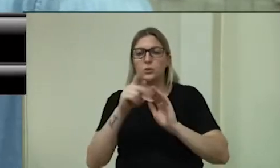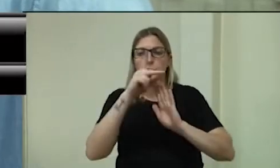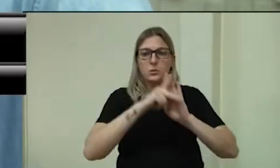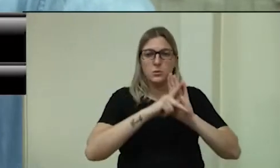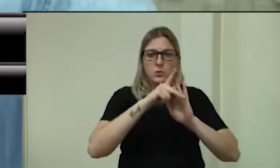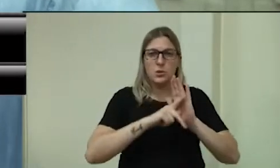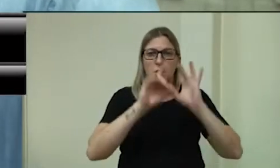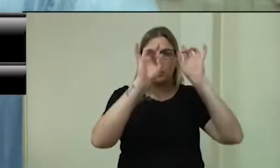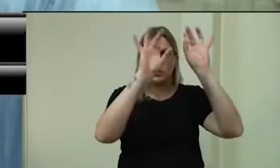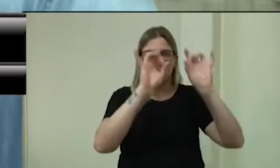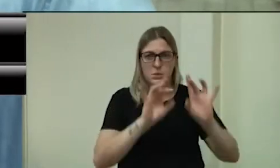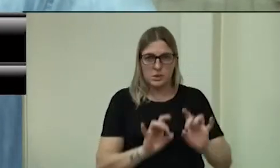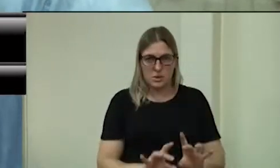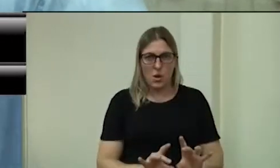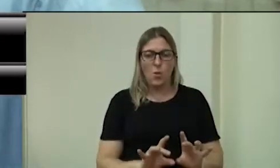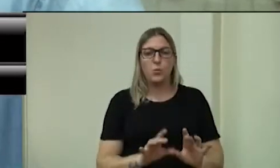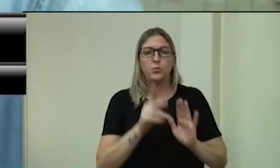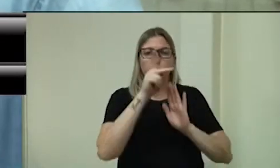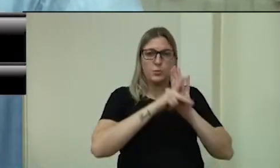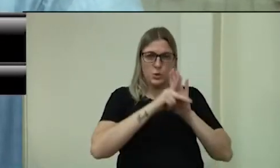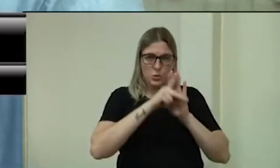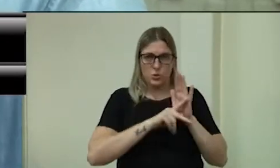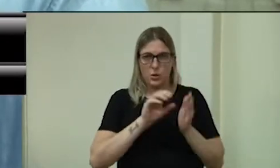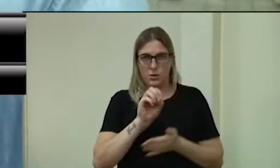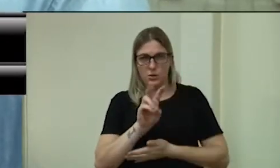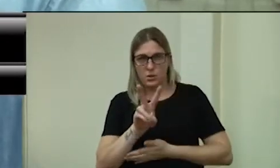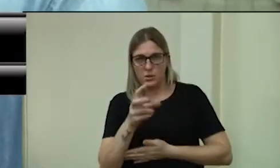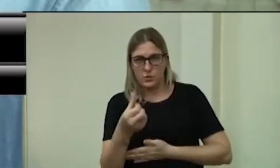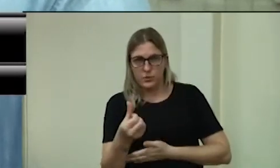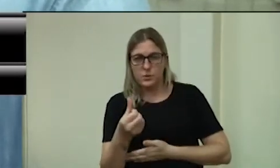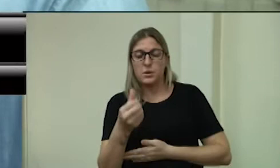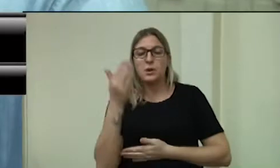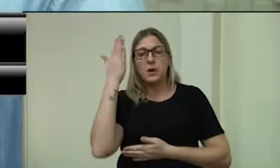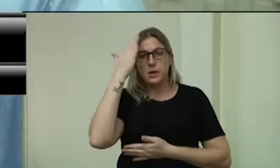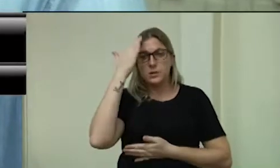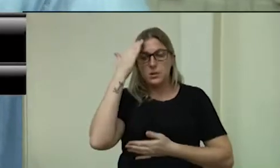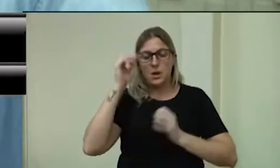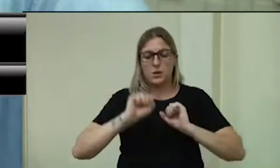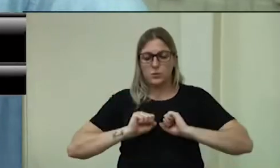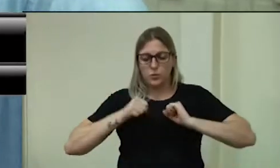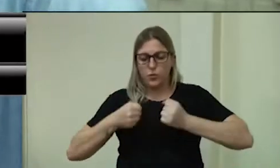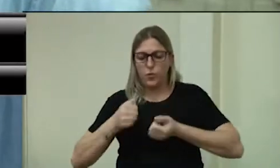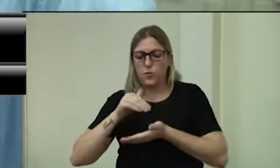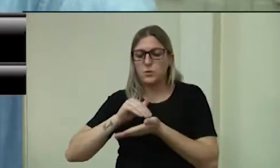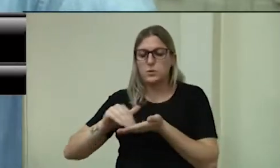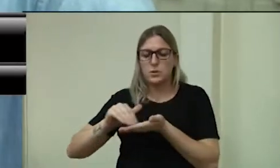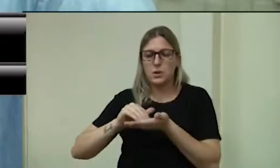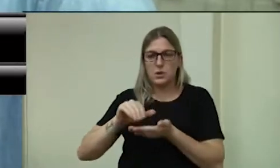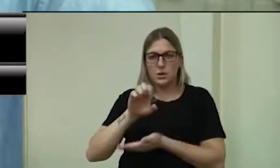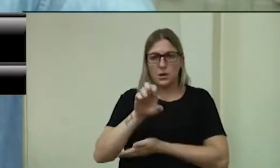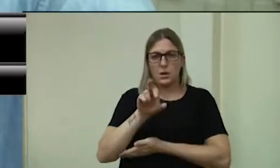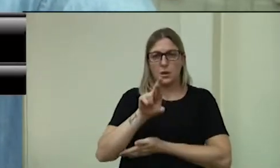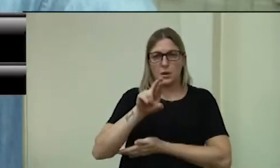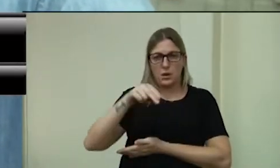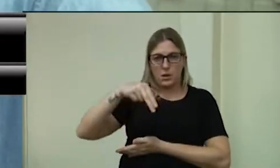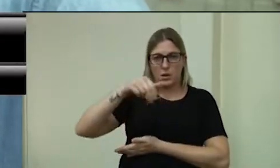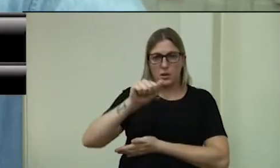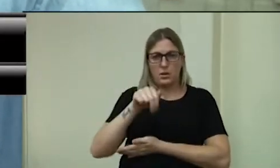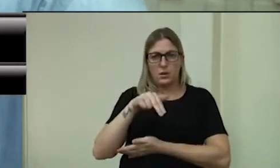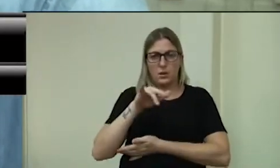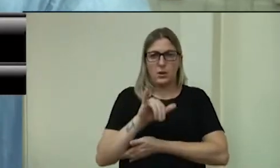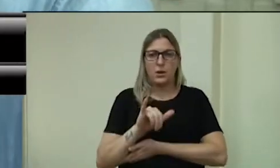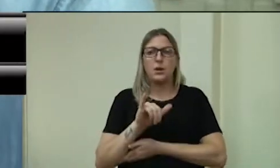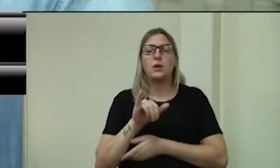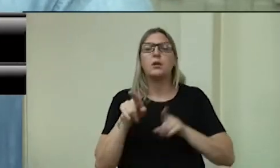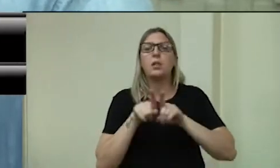sei de todo o empenho do nosso secretário Hernani, de todo o executivo também, para que as